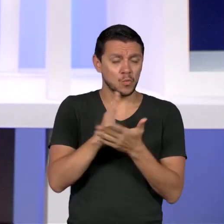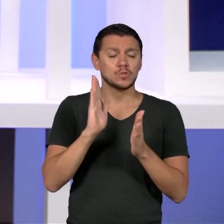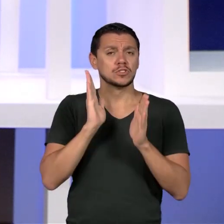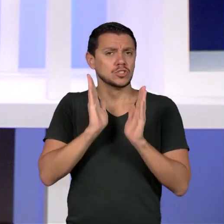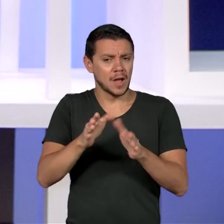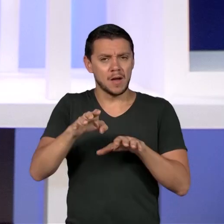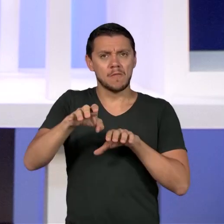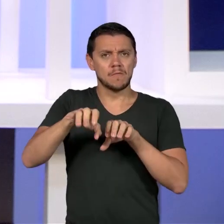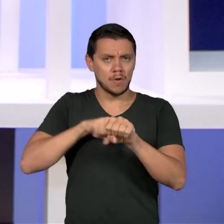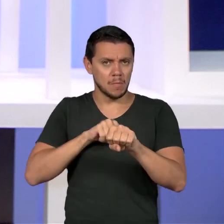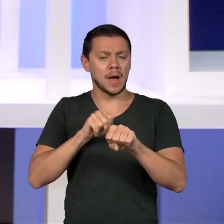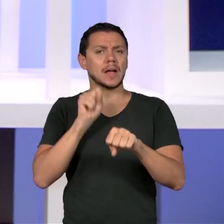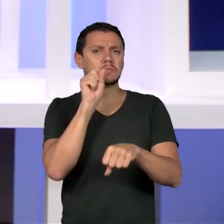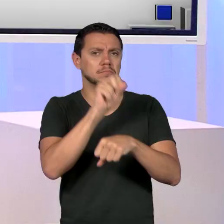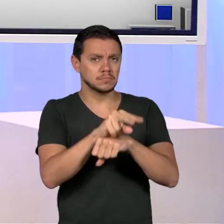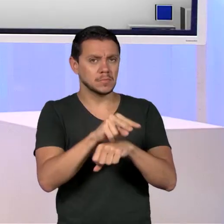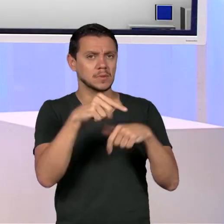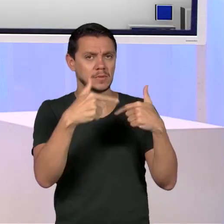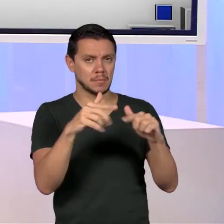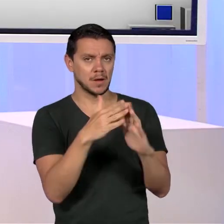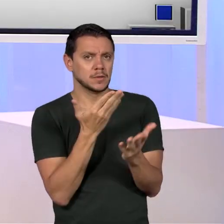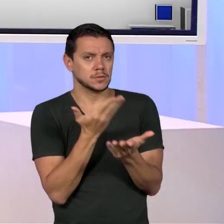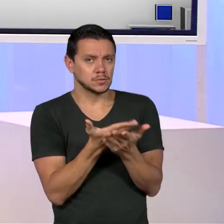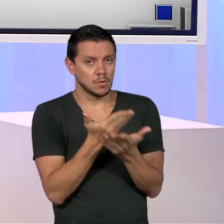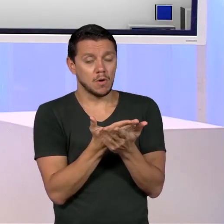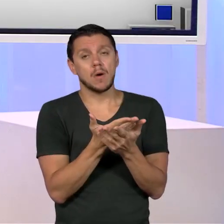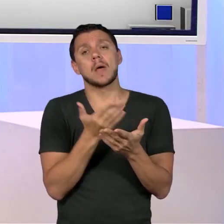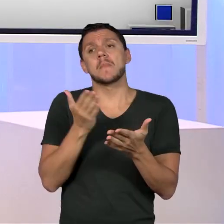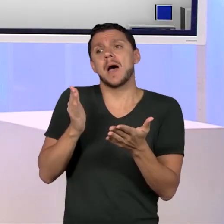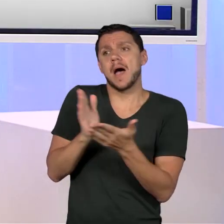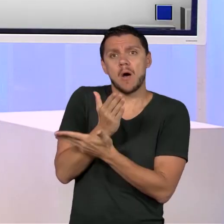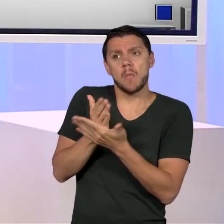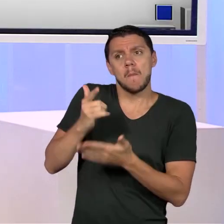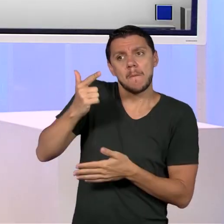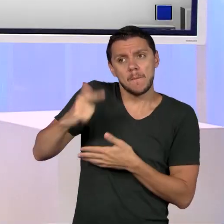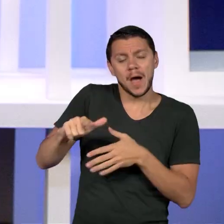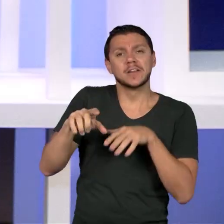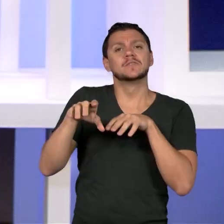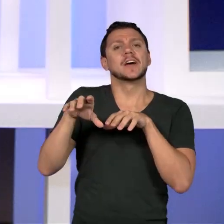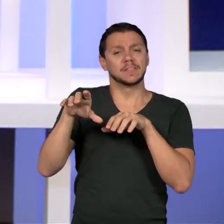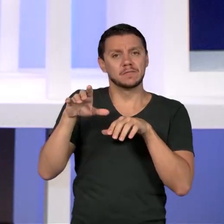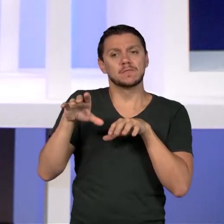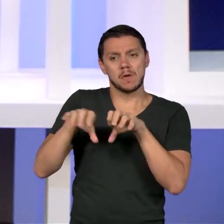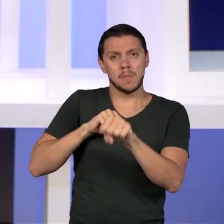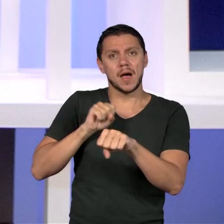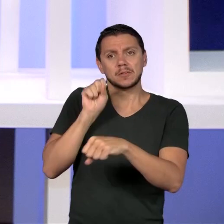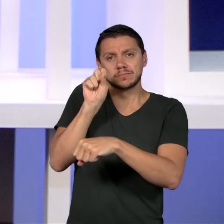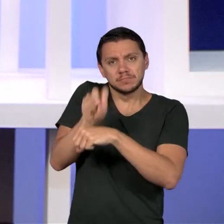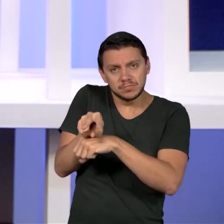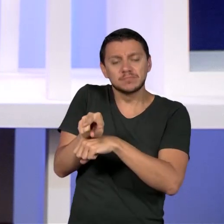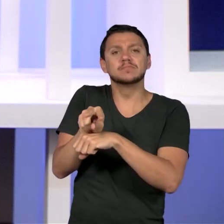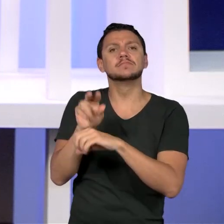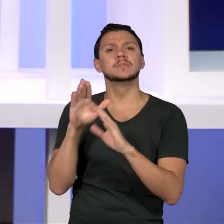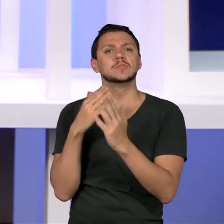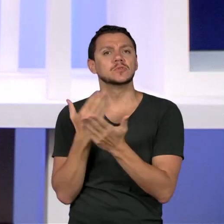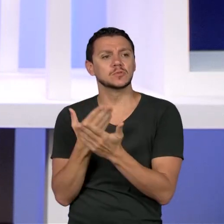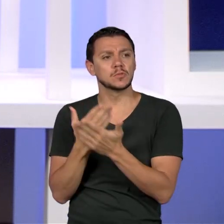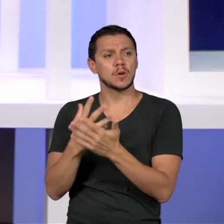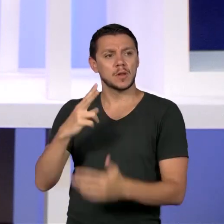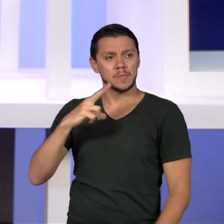formaram, outros tantos vão se formar e vão para as redes públicas e privadas também,